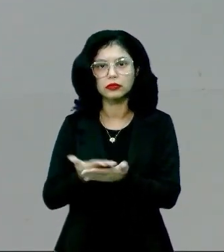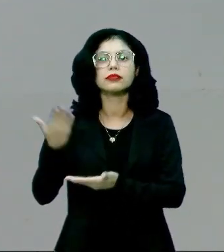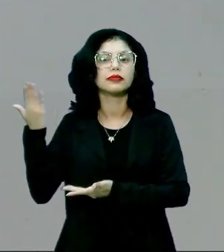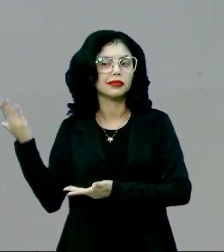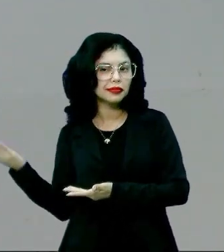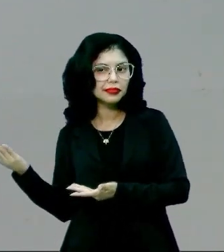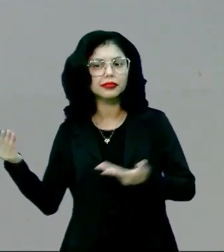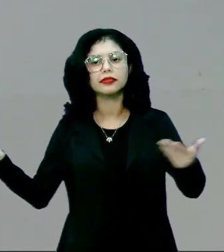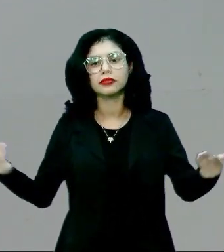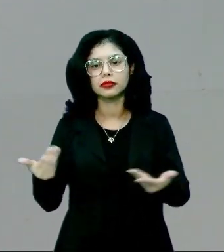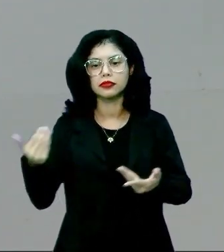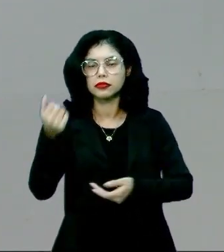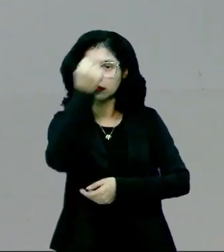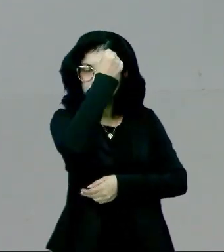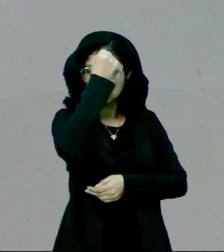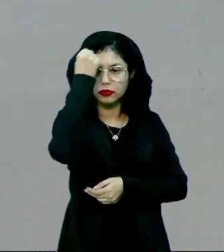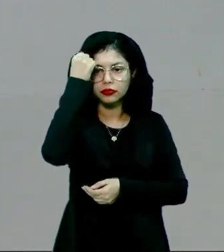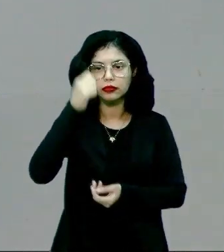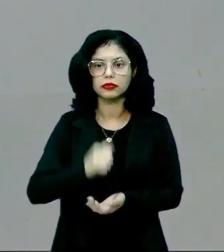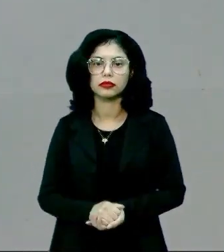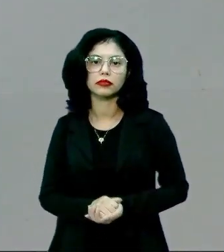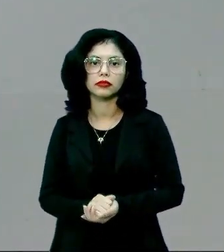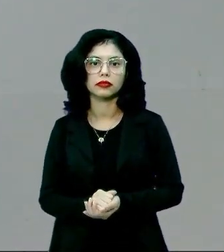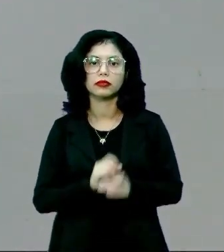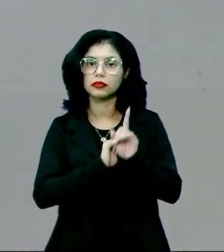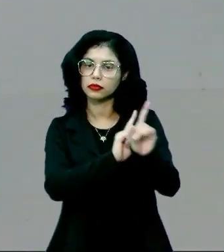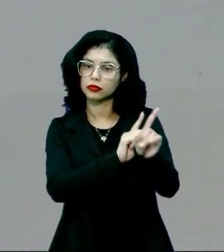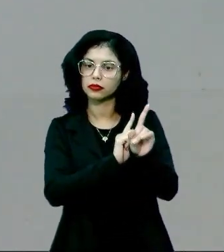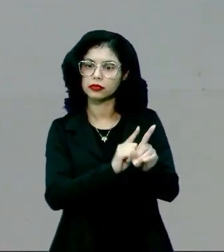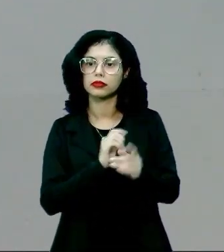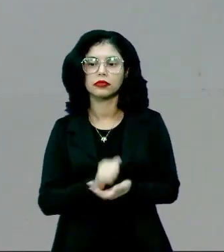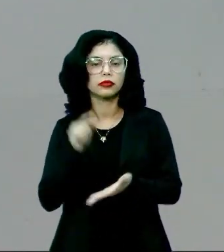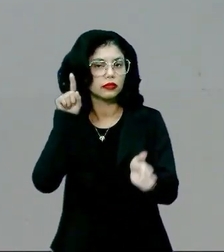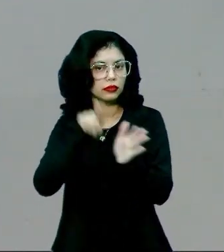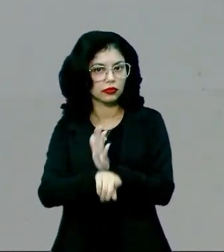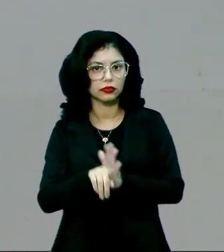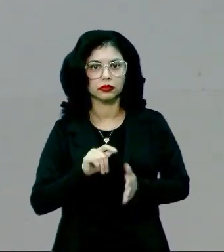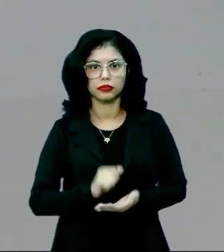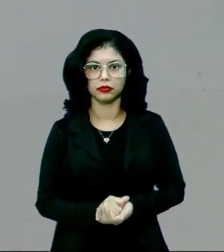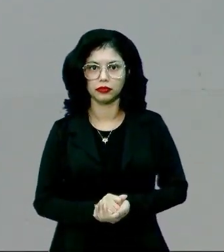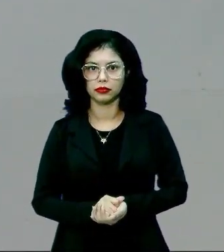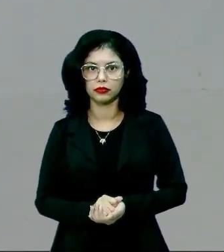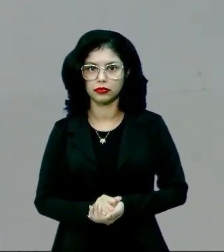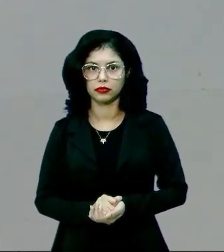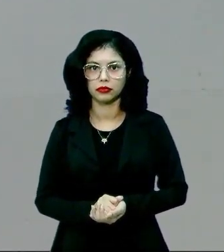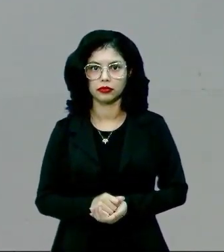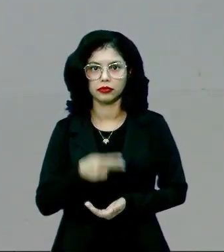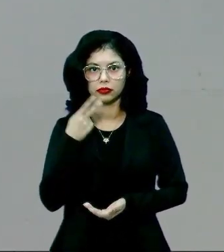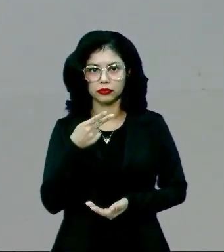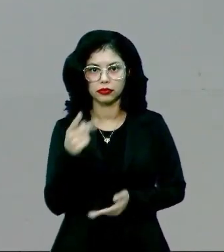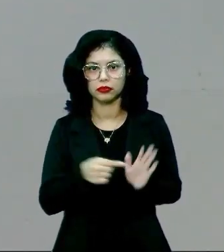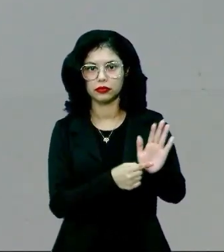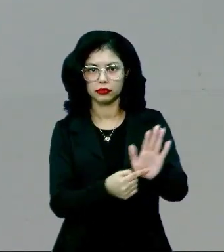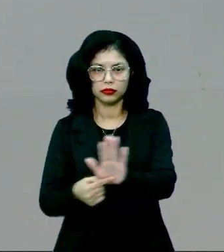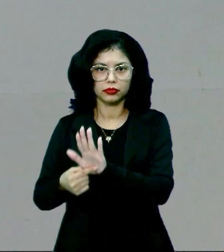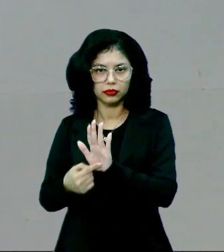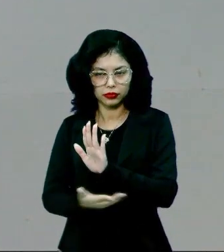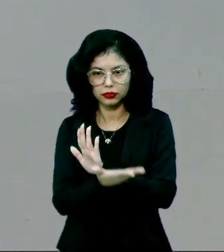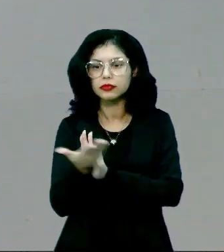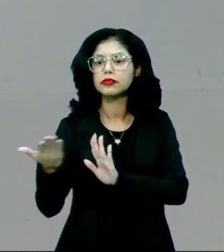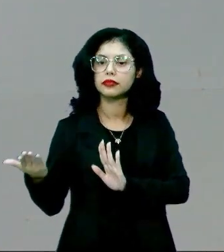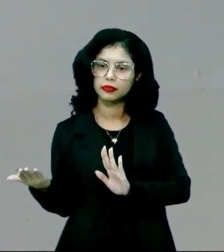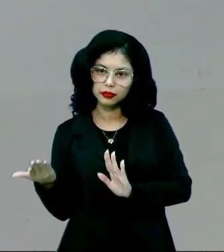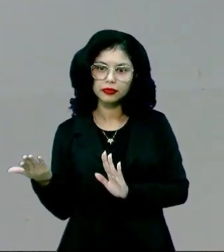esta, que é Sociologia, acompanhe a questão que eu vou estar aqui mostrando para